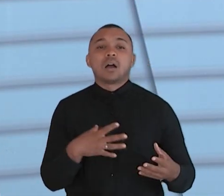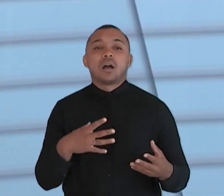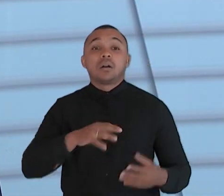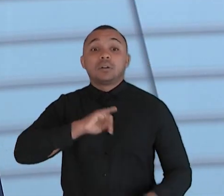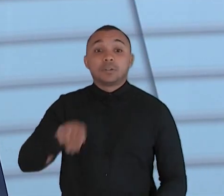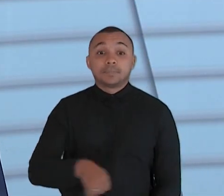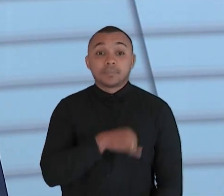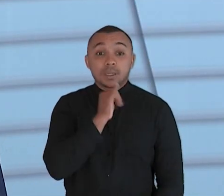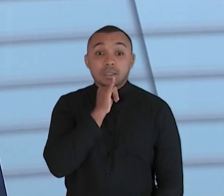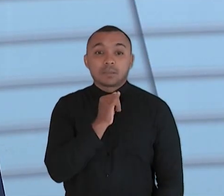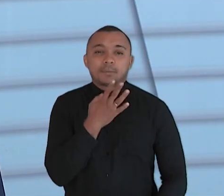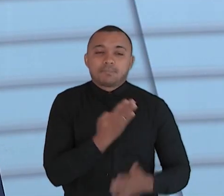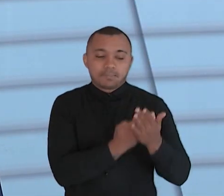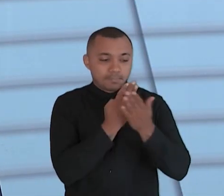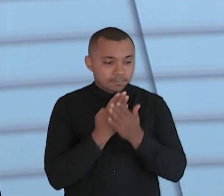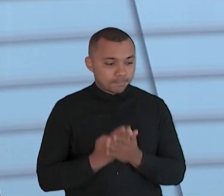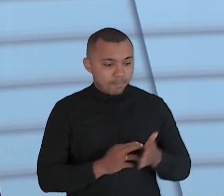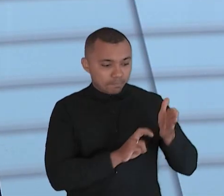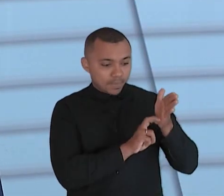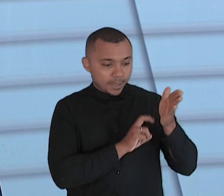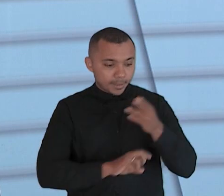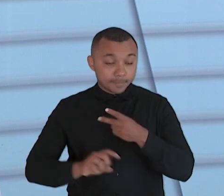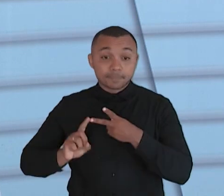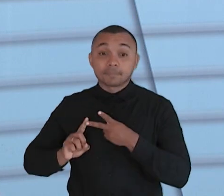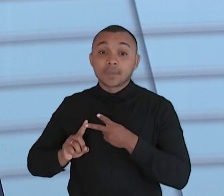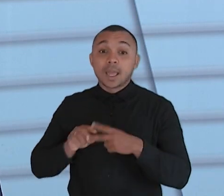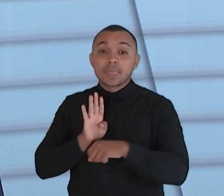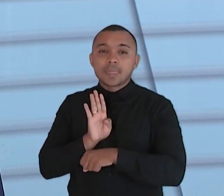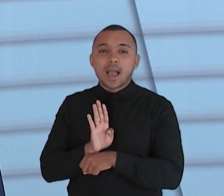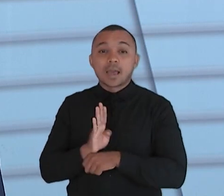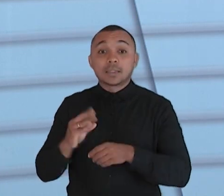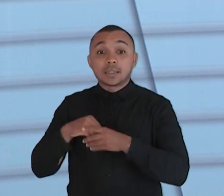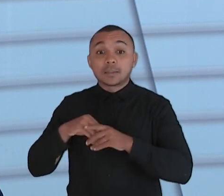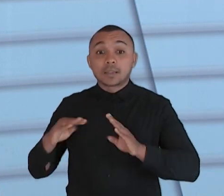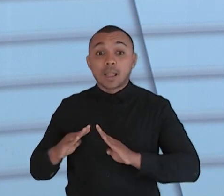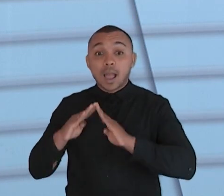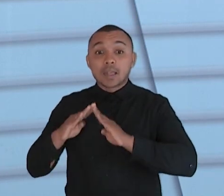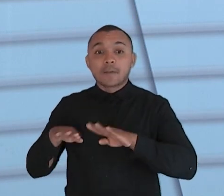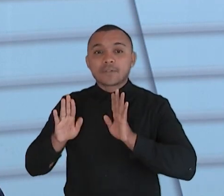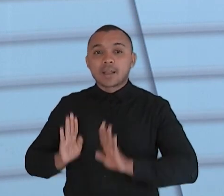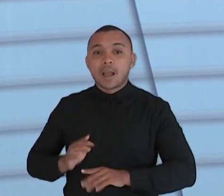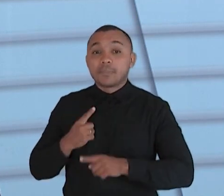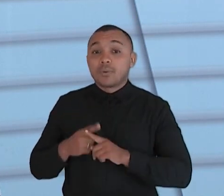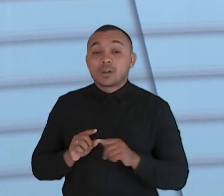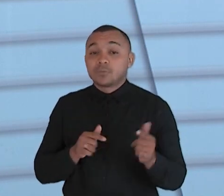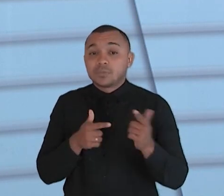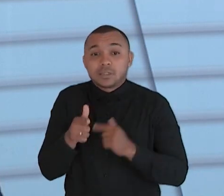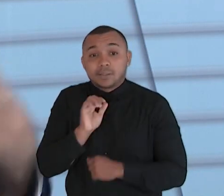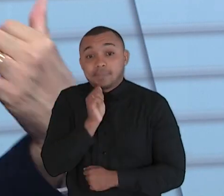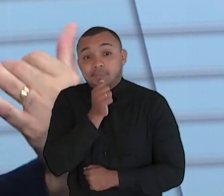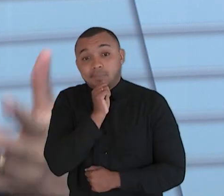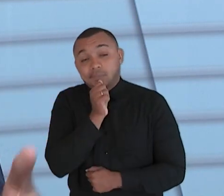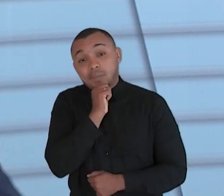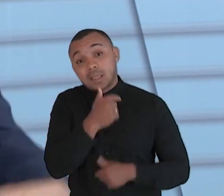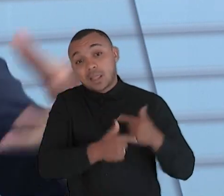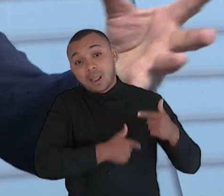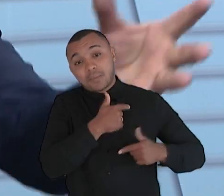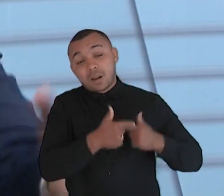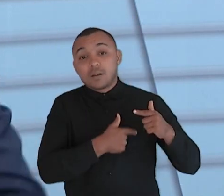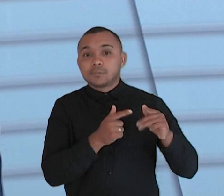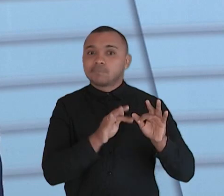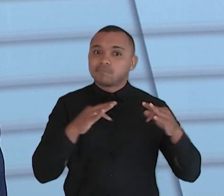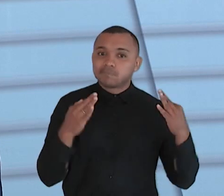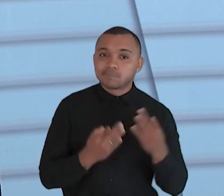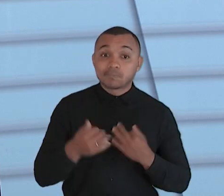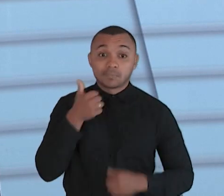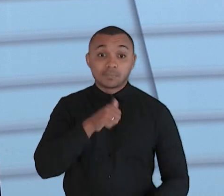para a escola pela manhã, à tarde ele vai ficar em casa, porque não teve a oportunidade do emprego. A mãe e o pai vão estar